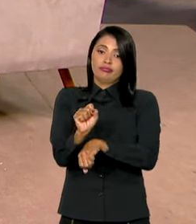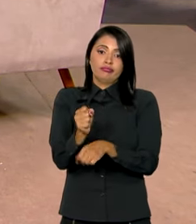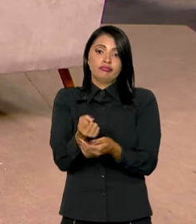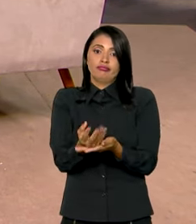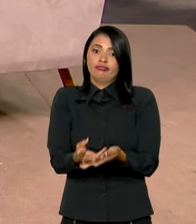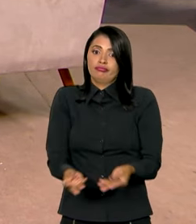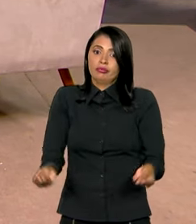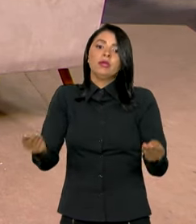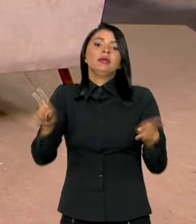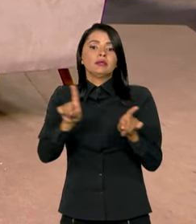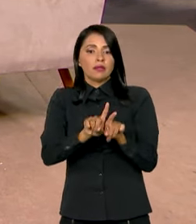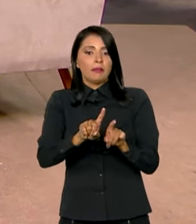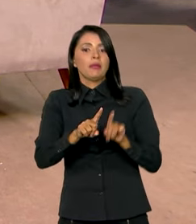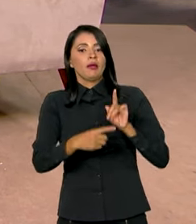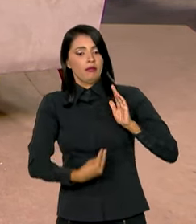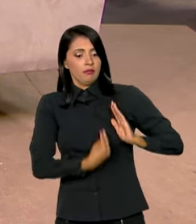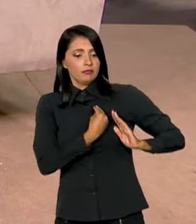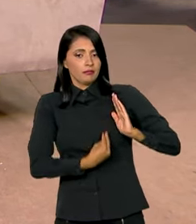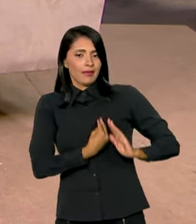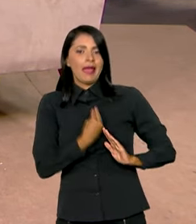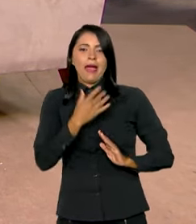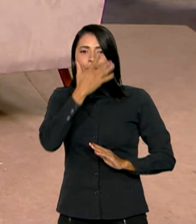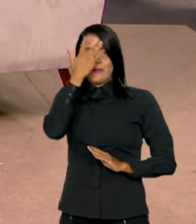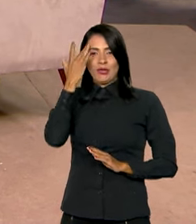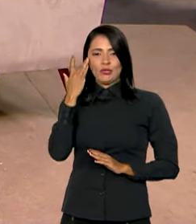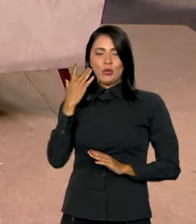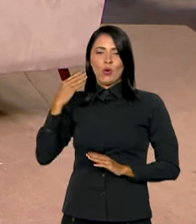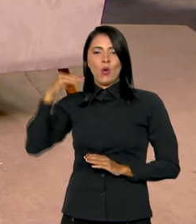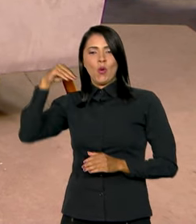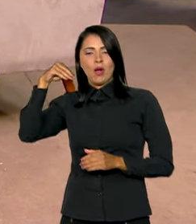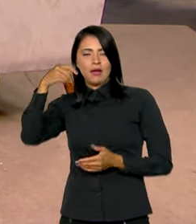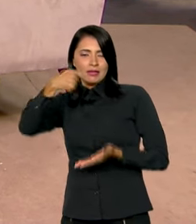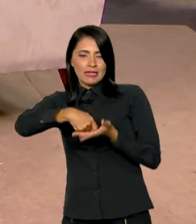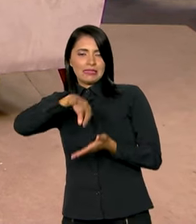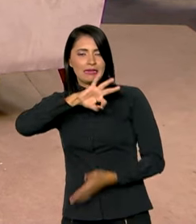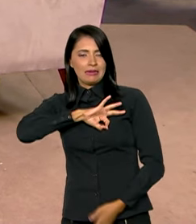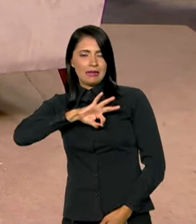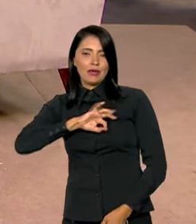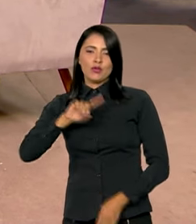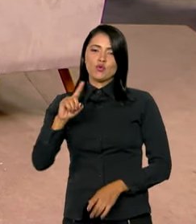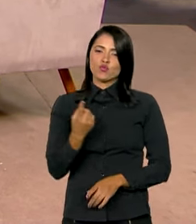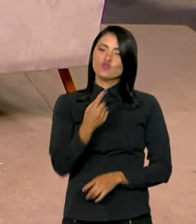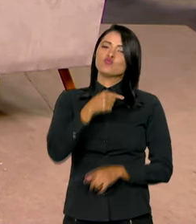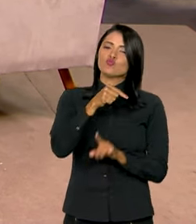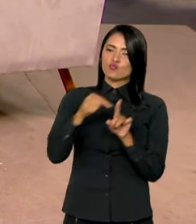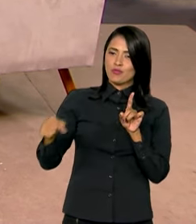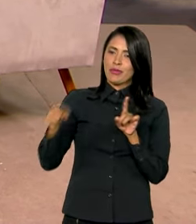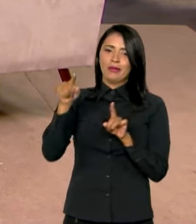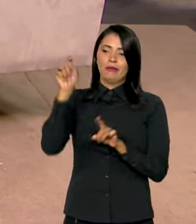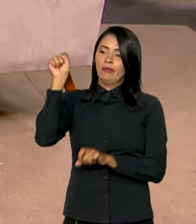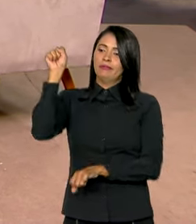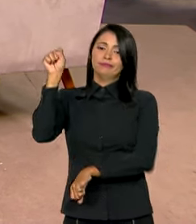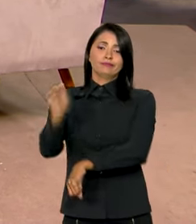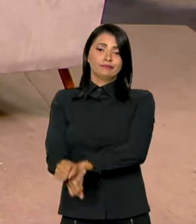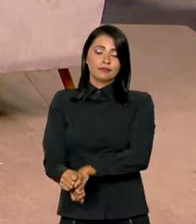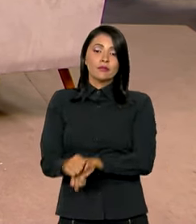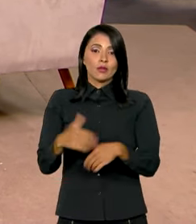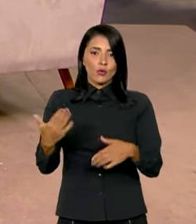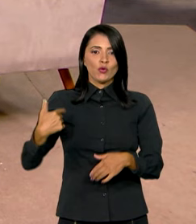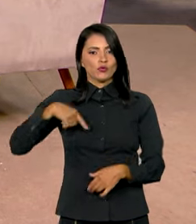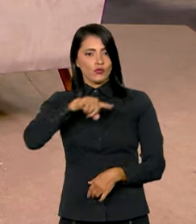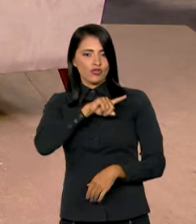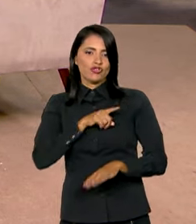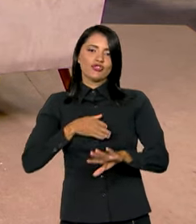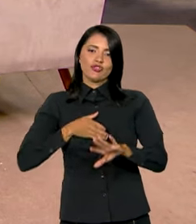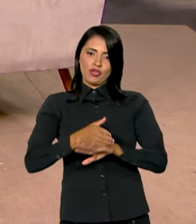Minha Casa Minha Vida, para quem ganha até um salário mínimo e meio, ele deixou praticamente de existir. Então, quando nós assumimos, o governo